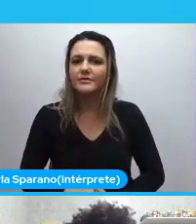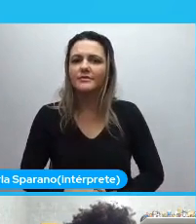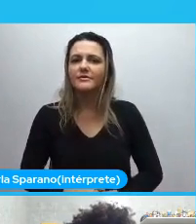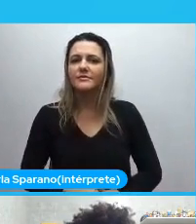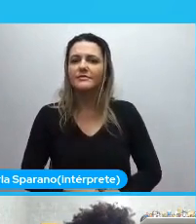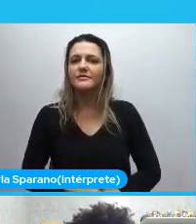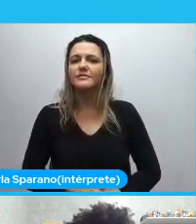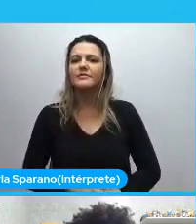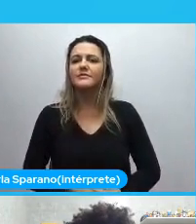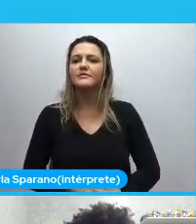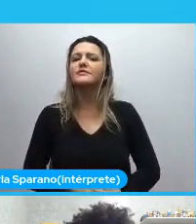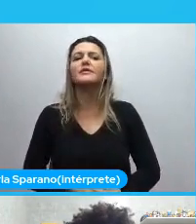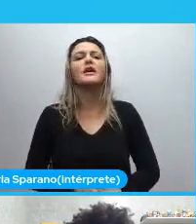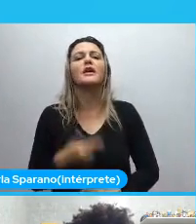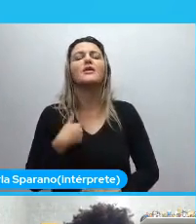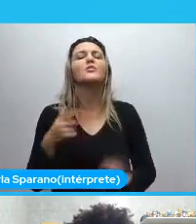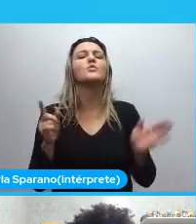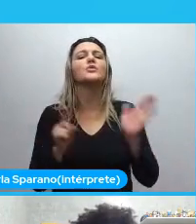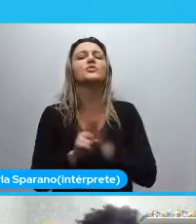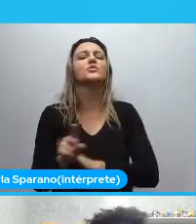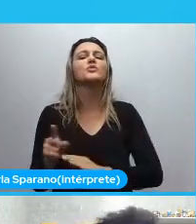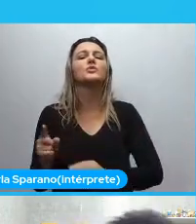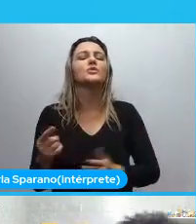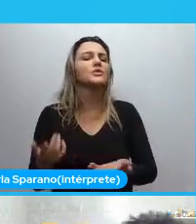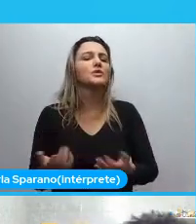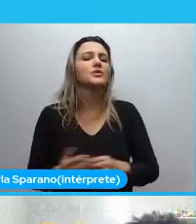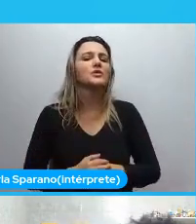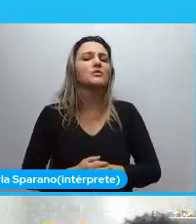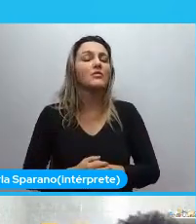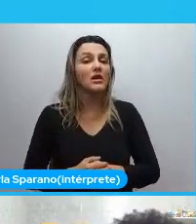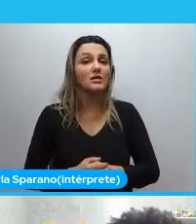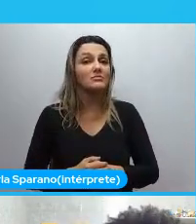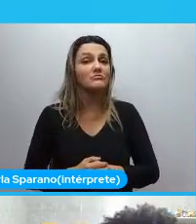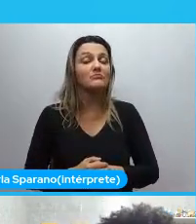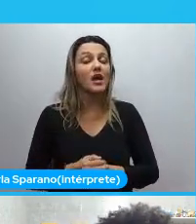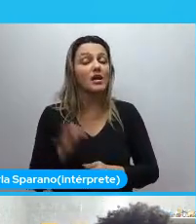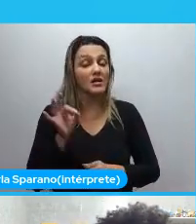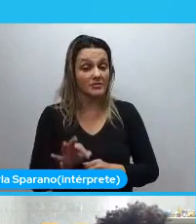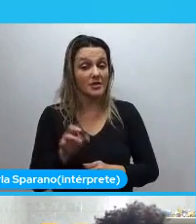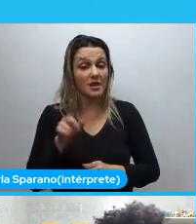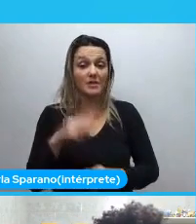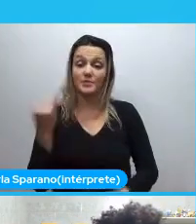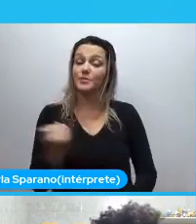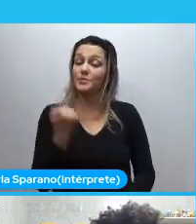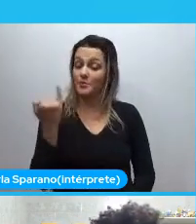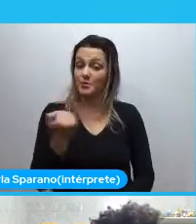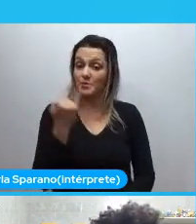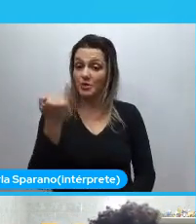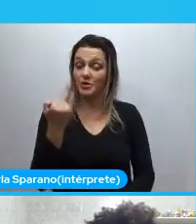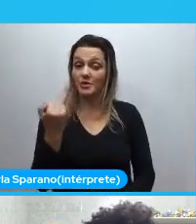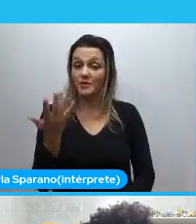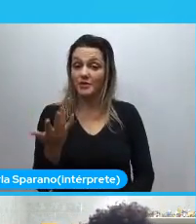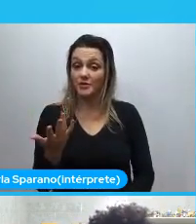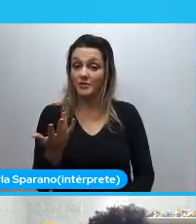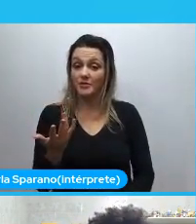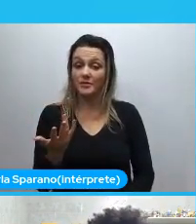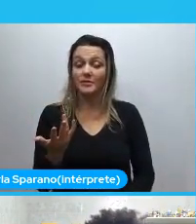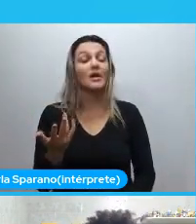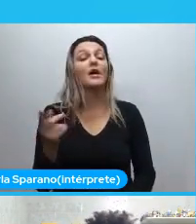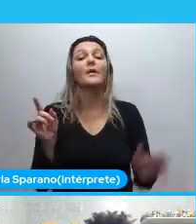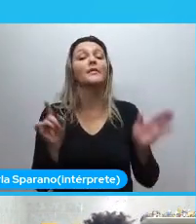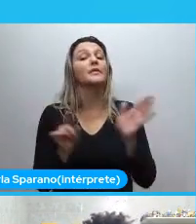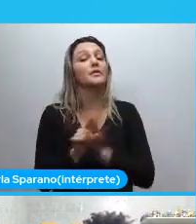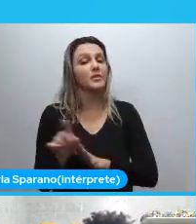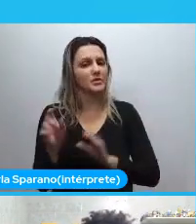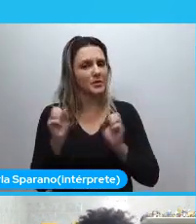Aliás. Quando eu faço essa pergunta. De por que essa afirmação. É importante da gente dizer. A pergunta que também